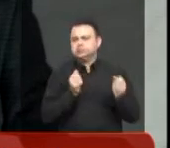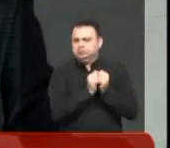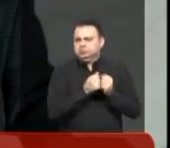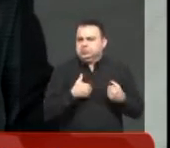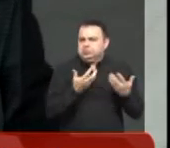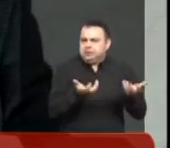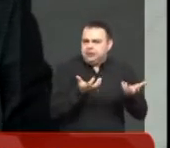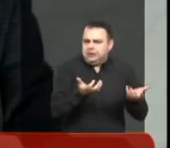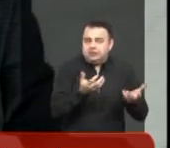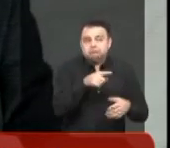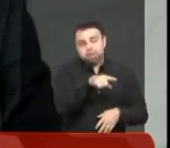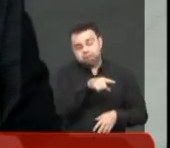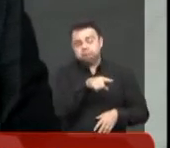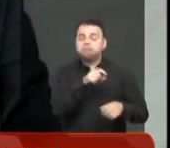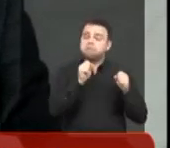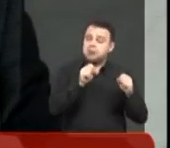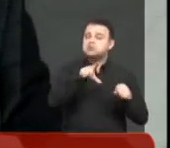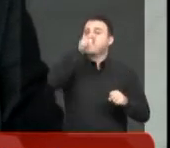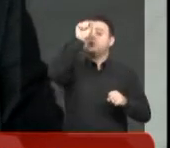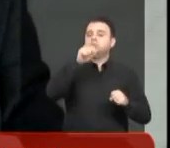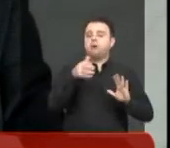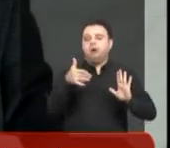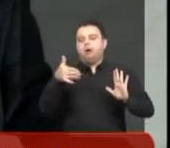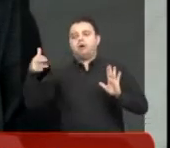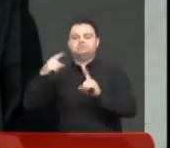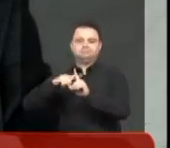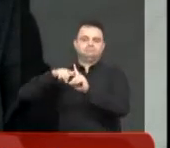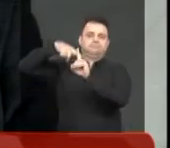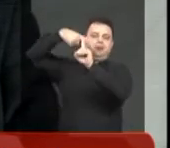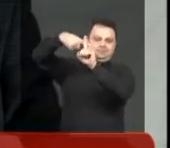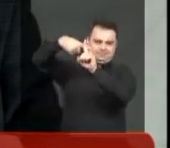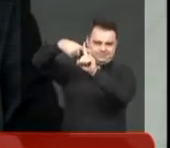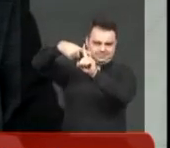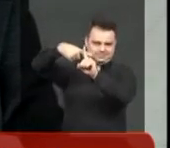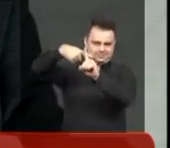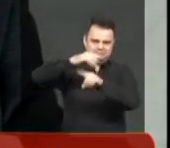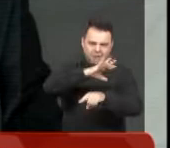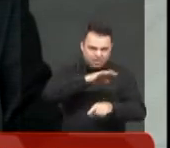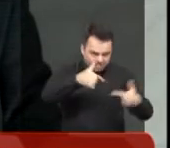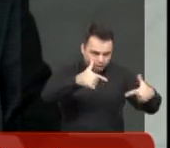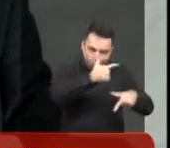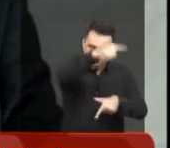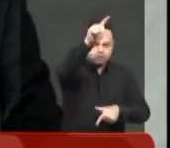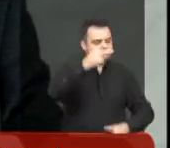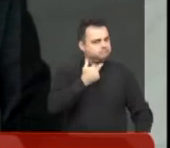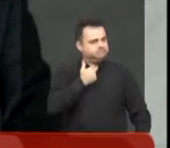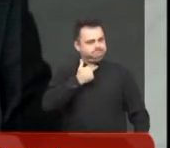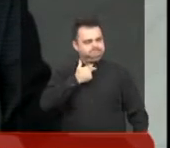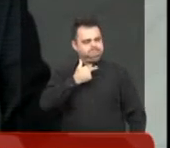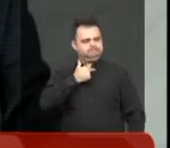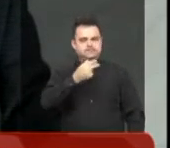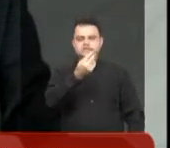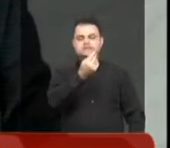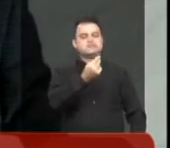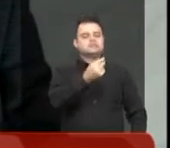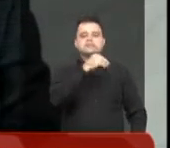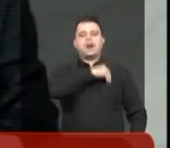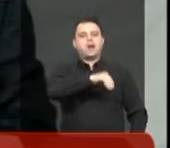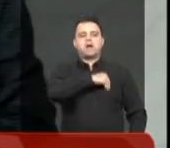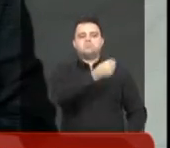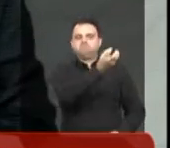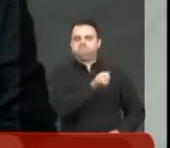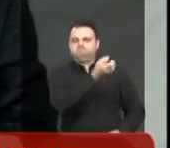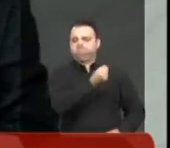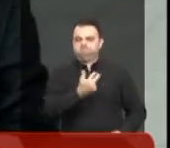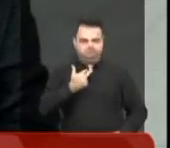de encerrado esse período, pedir a prorrogação. Nesse período, ela fica impedida de exercer qualquer outra atividade remunerada, porque